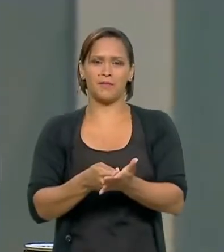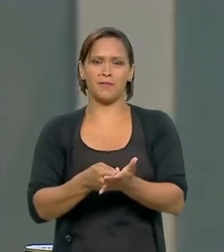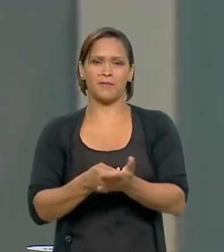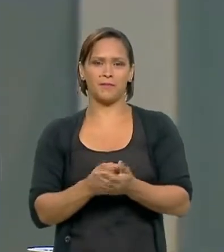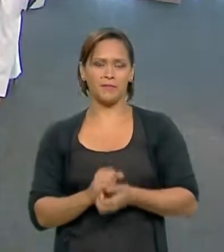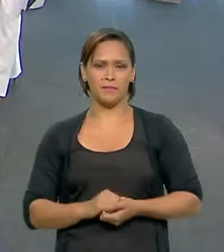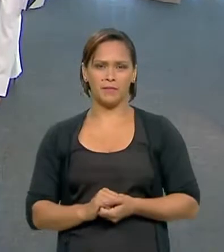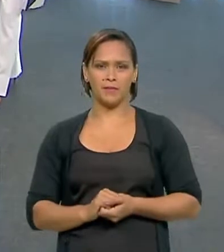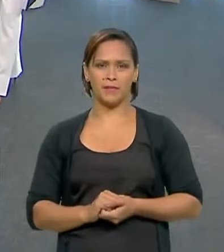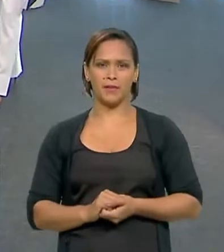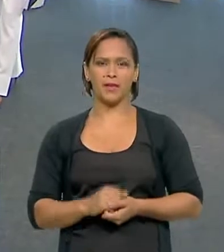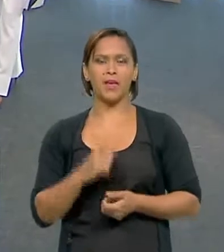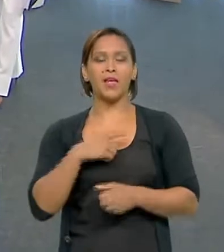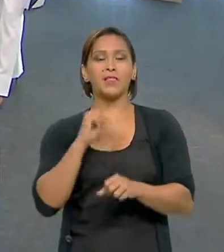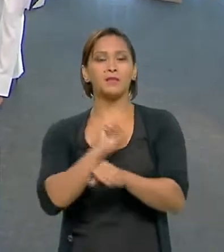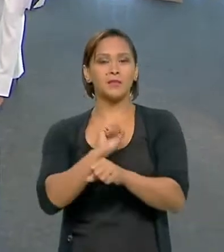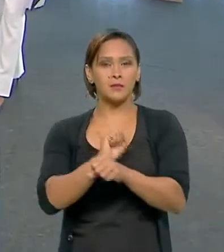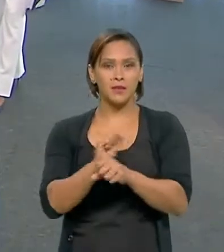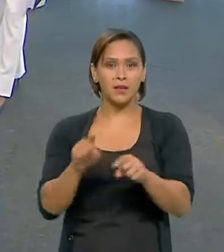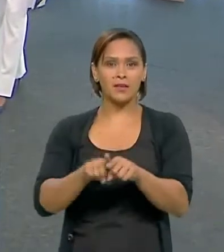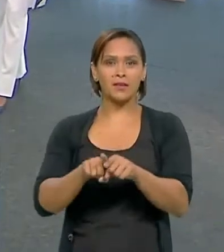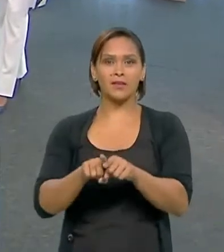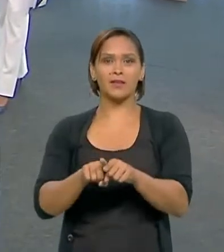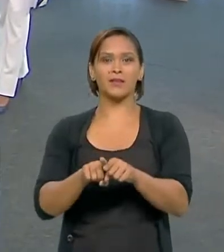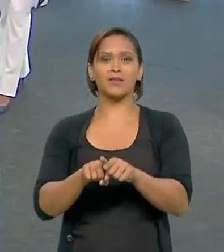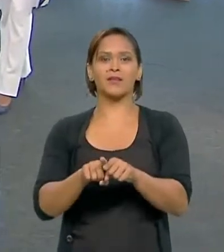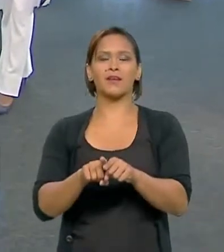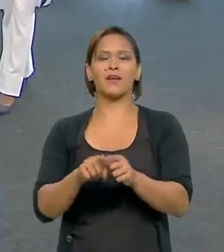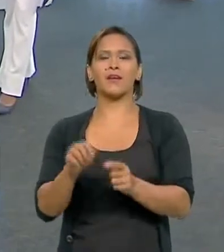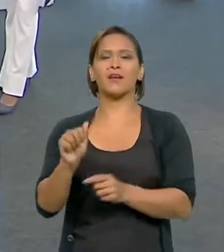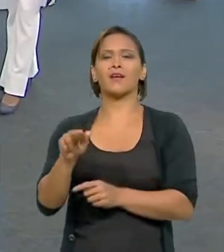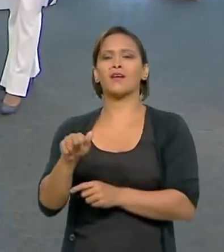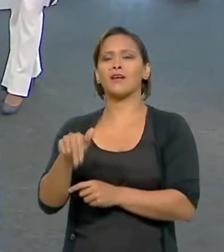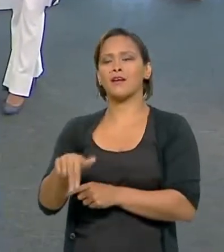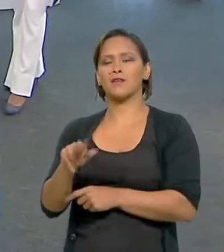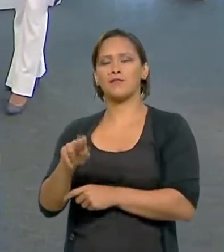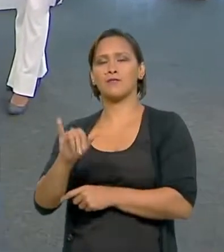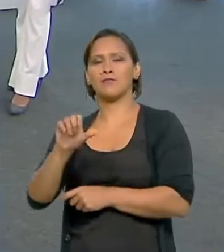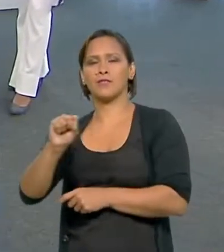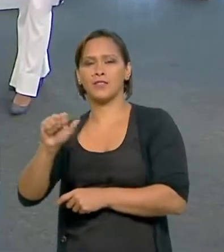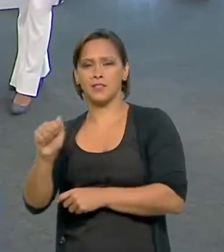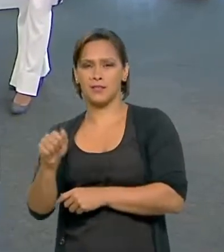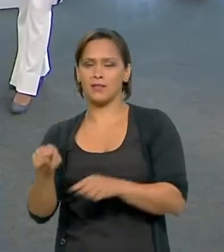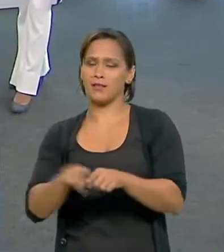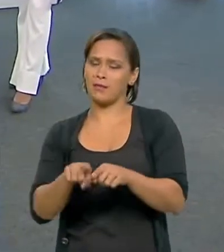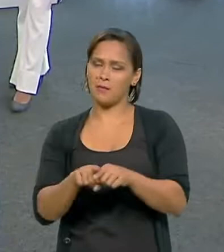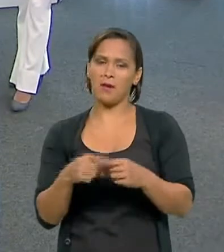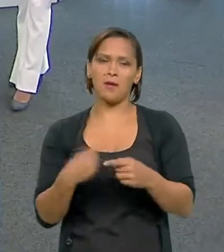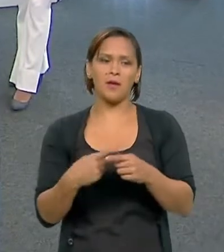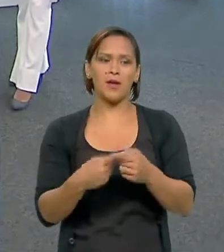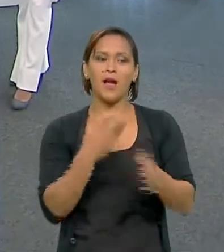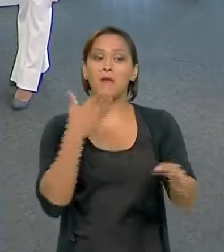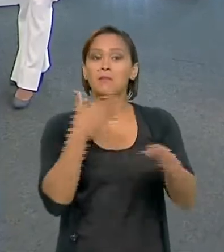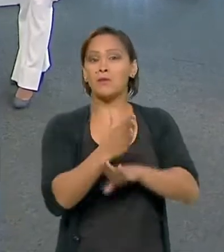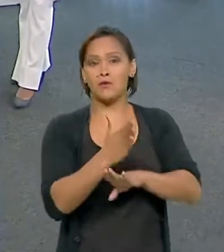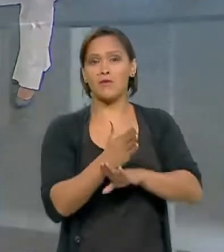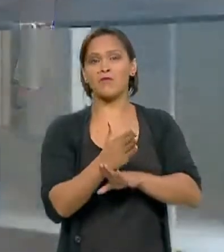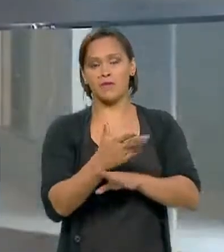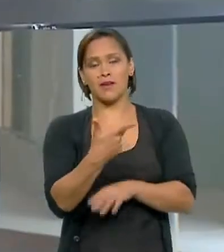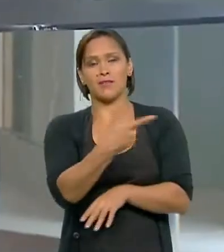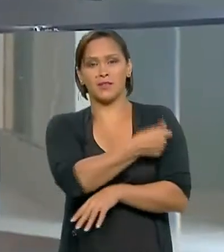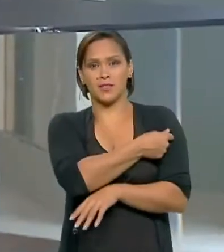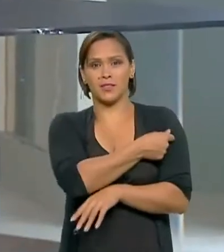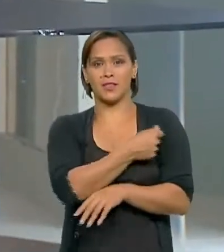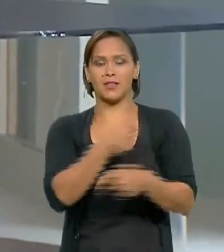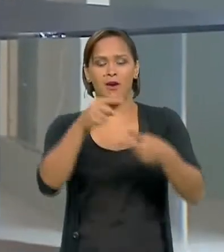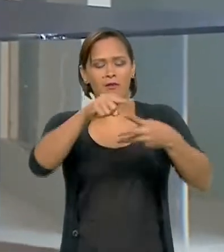que aguardar o posicionamento da Anvisa em relação às vacinas. Então eu acho que há uma séria